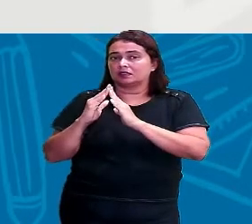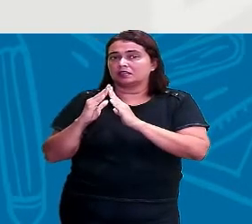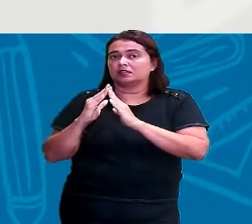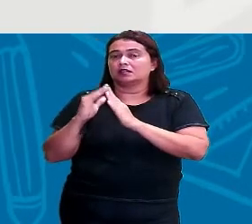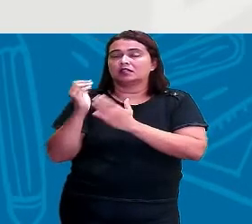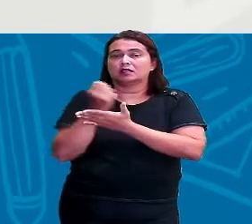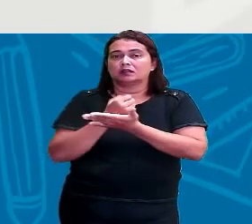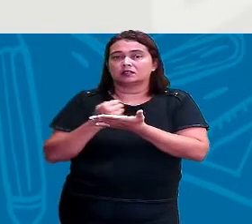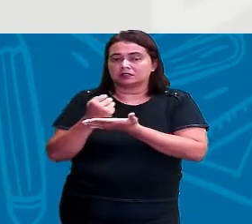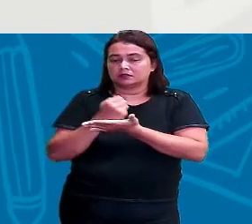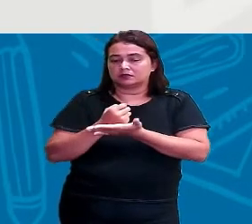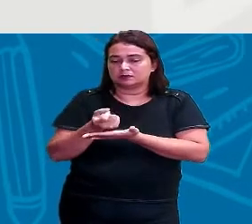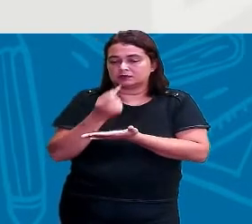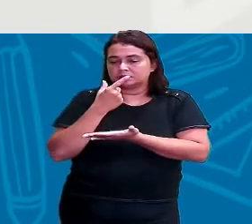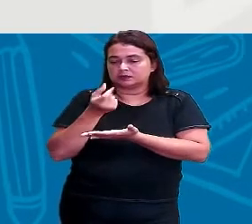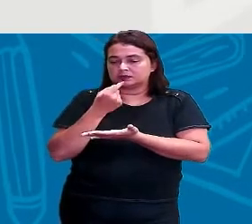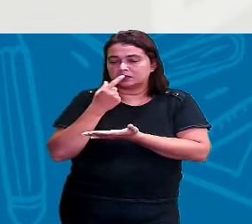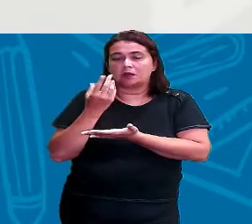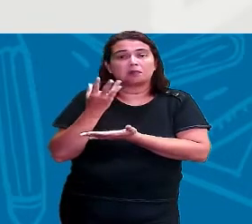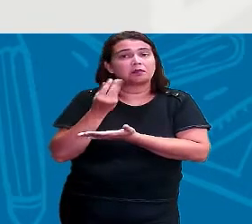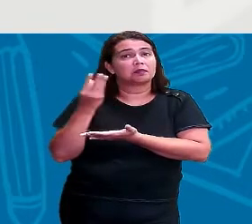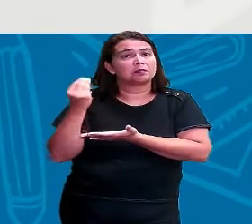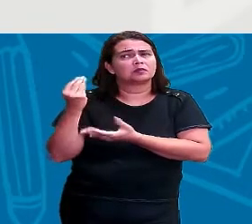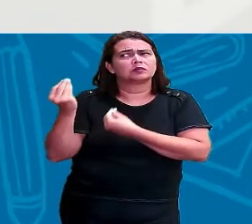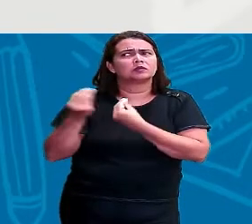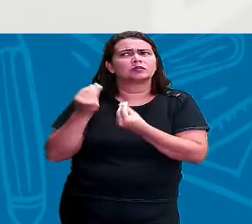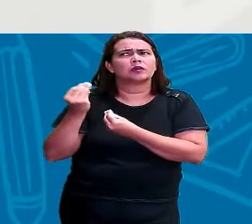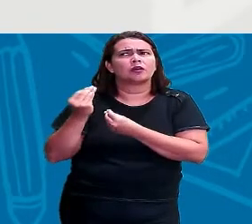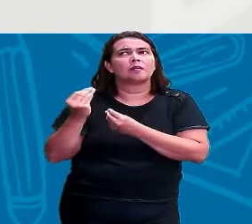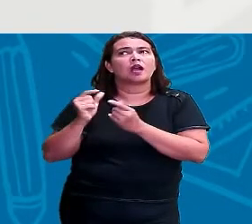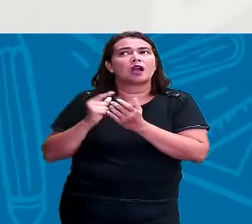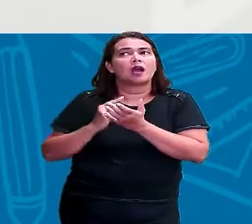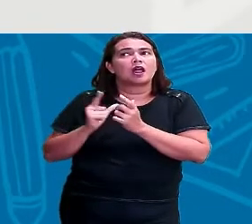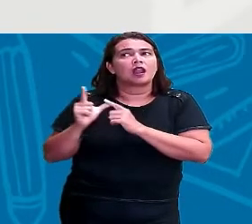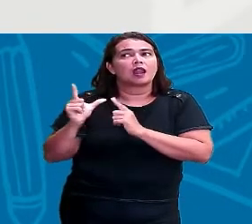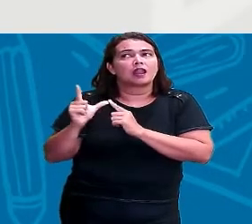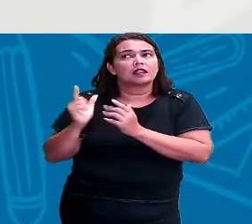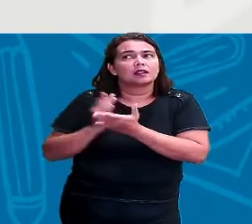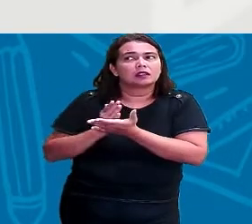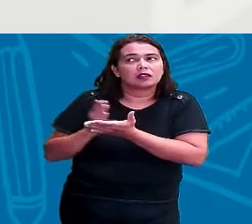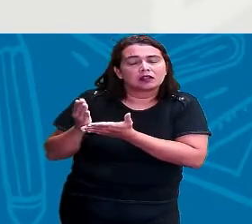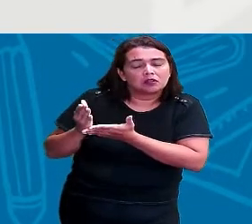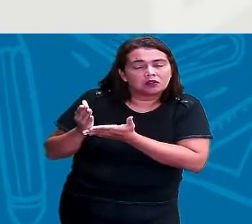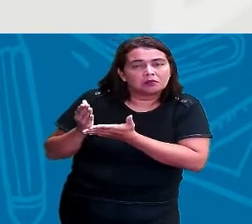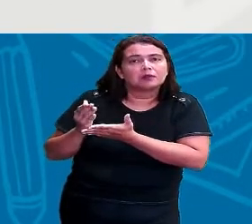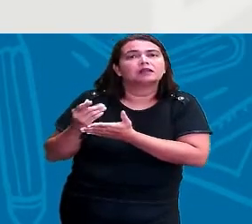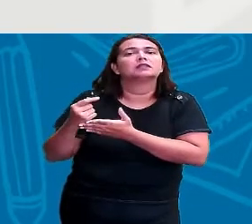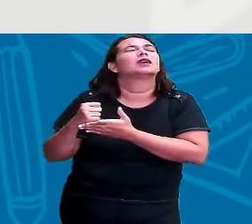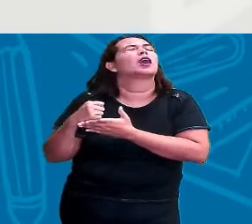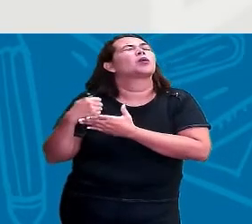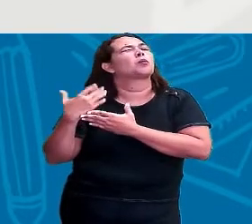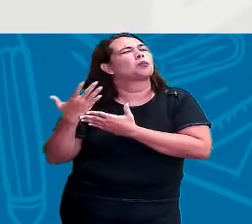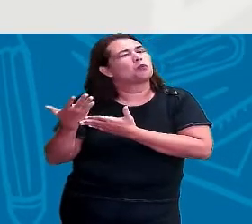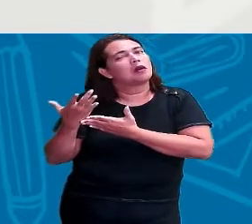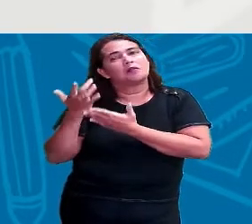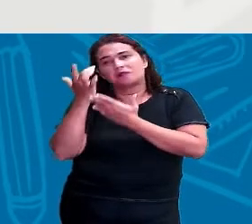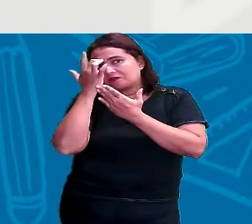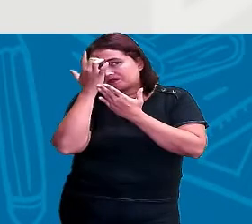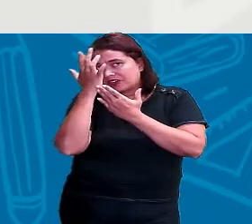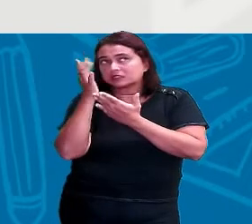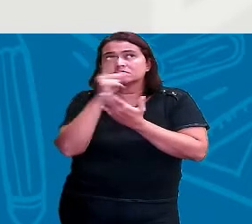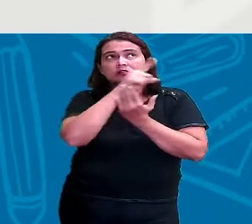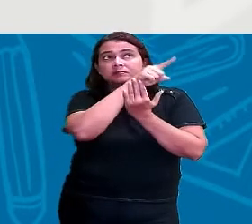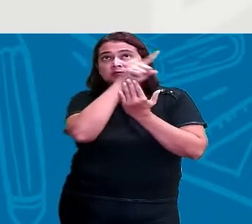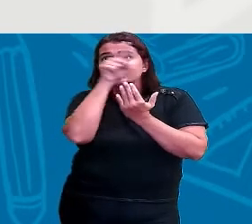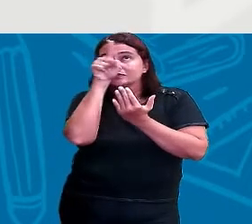muitos. Como é que vai achar? Então, pela inicial, a primeira letra do nome do remédio, para facilitar essa busca, tá certo?